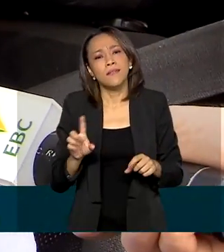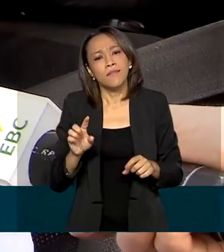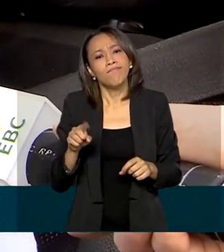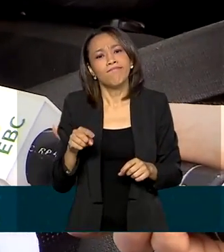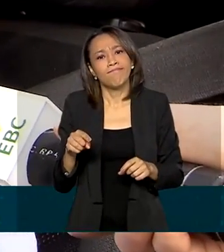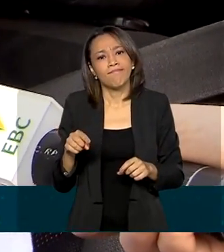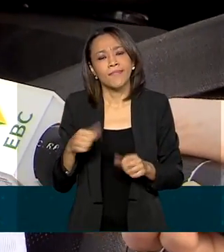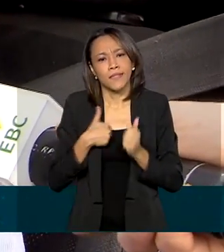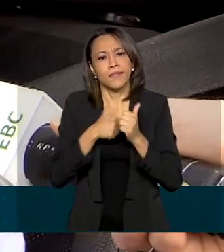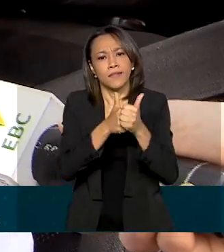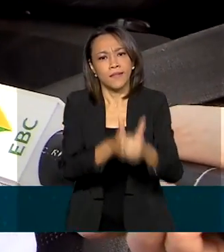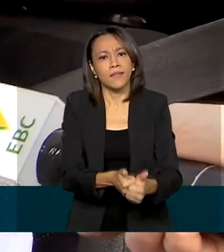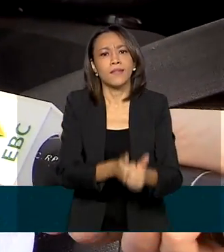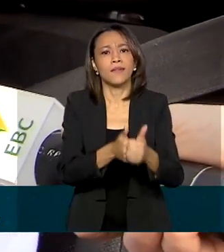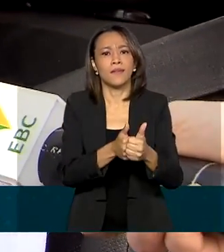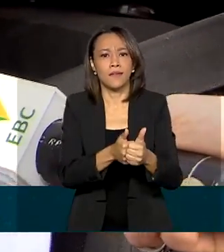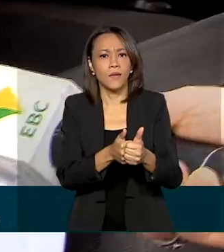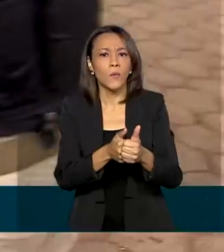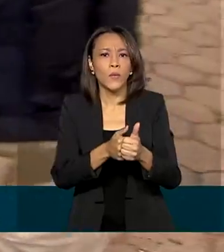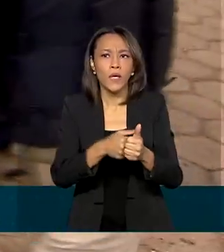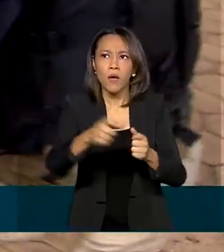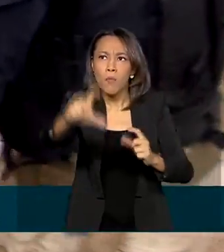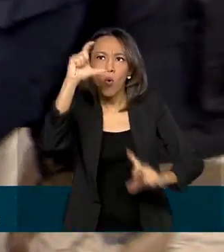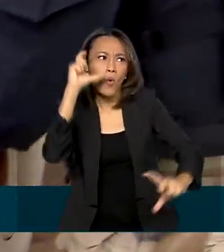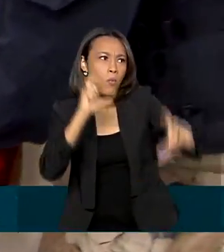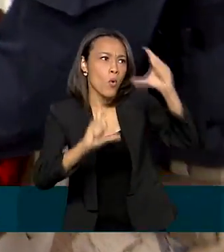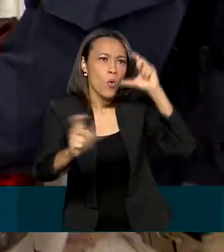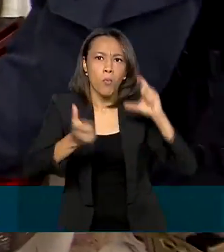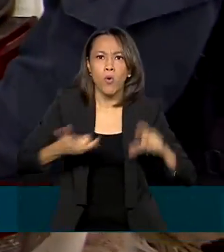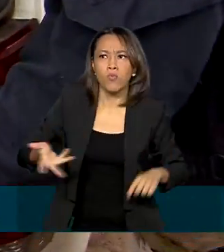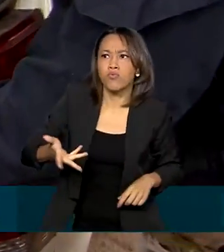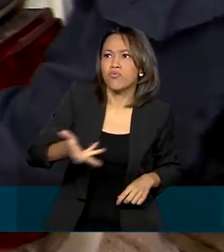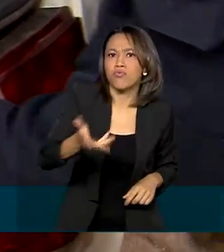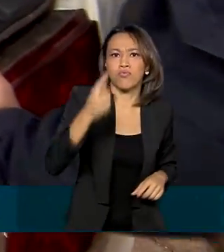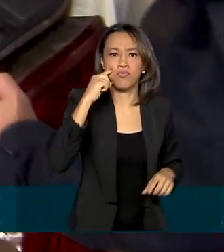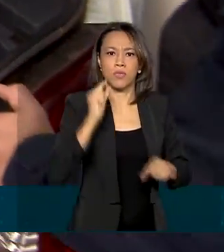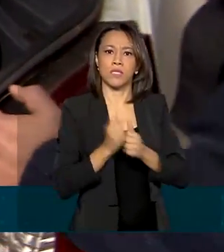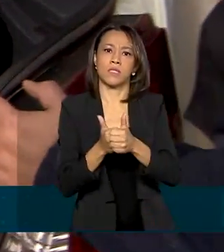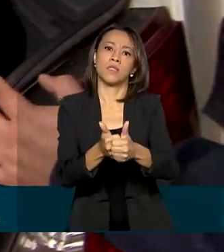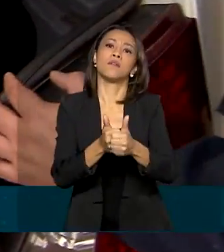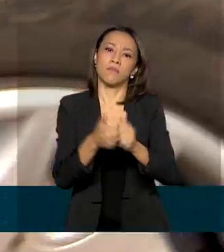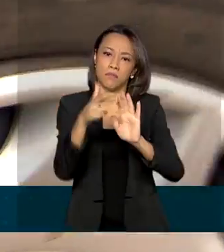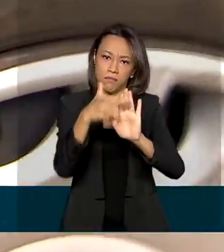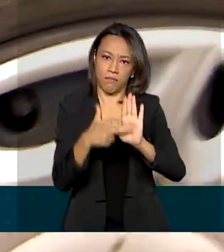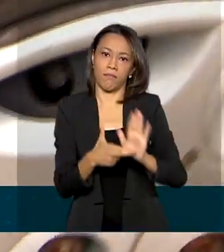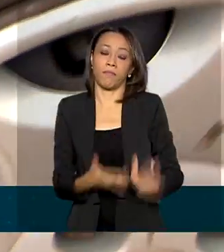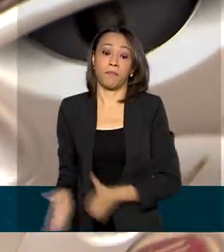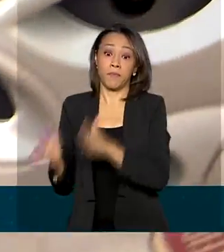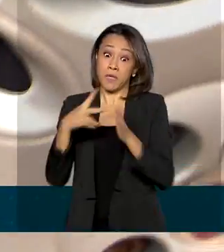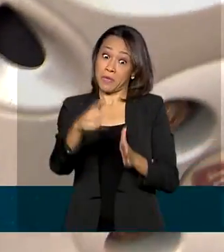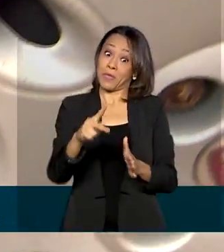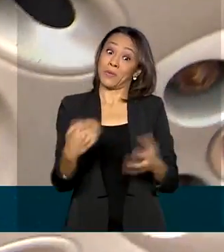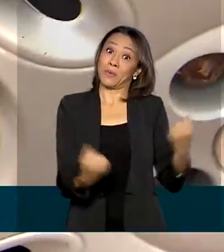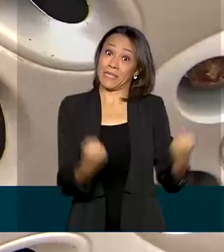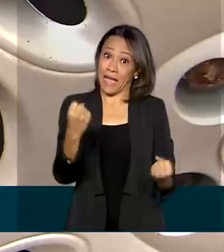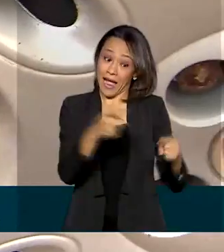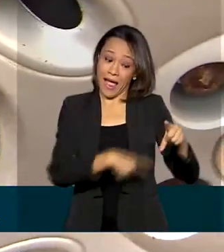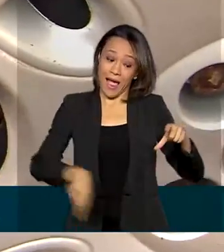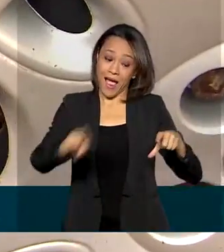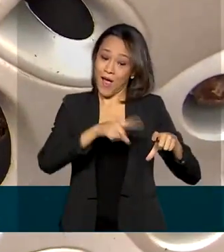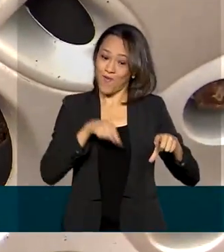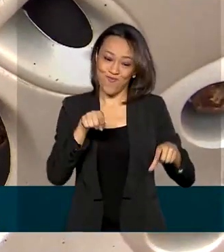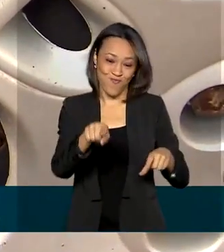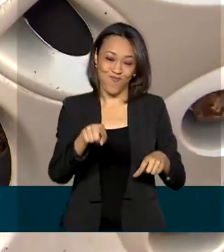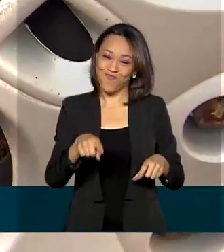a velocidade da pista. Mas, mesmo tomando precauções, os pneus do carro dele não passaram no